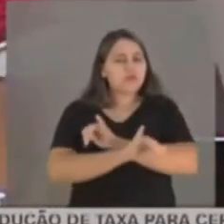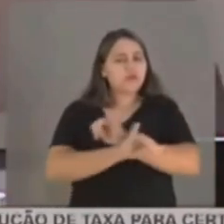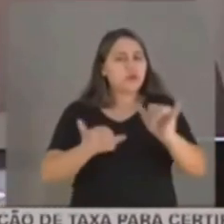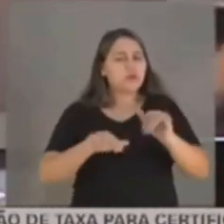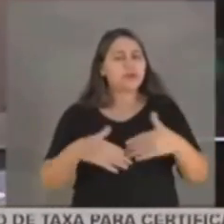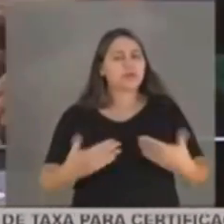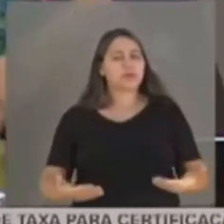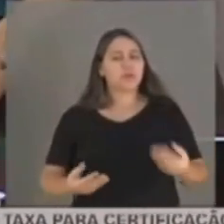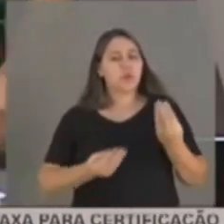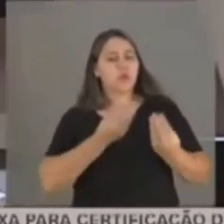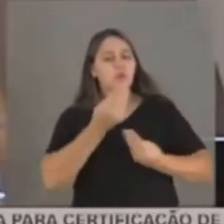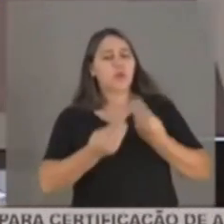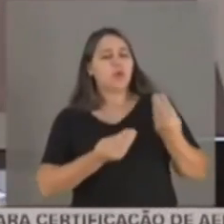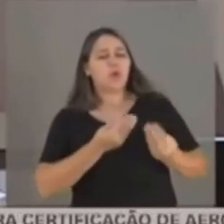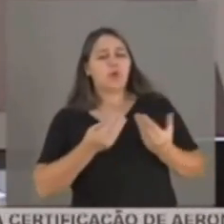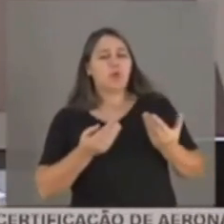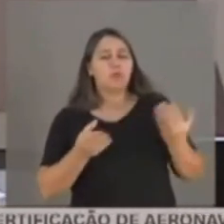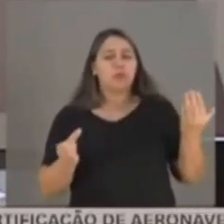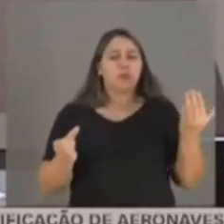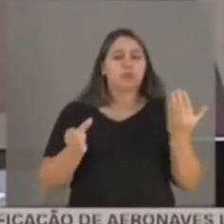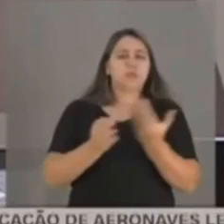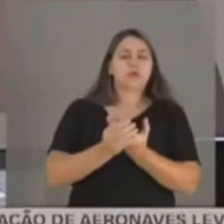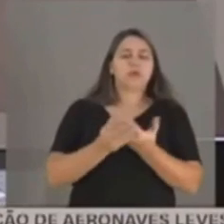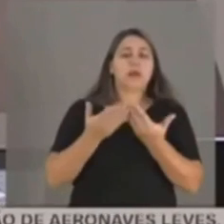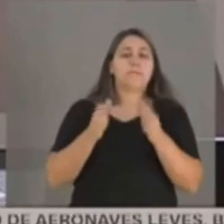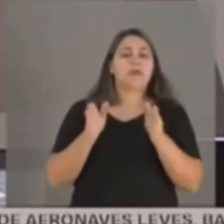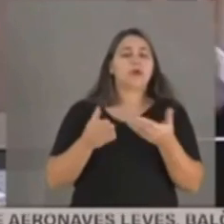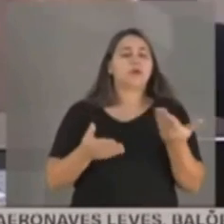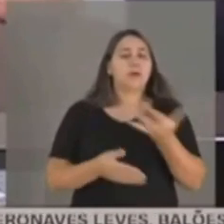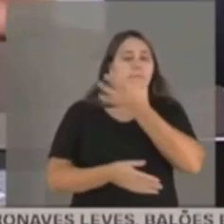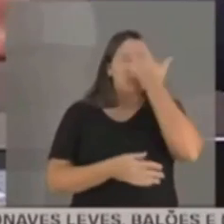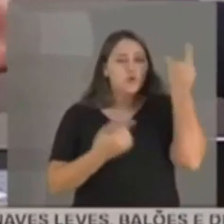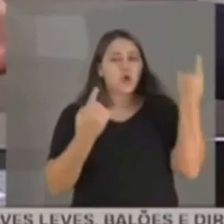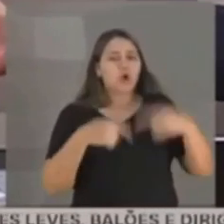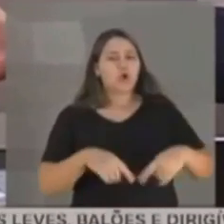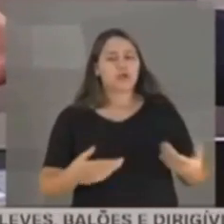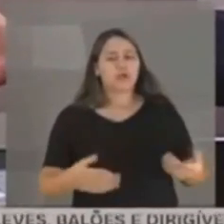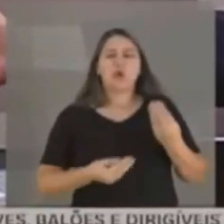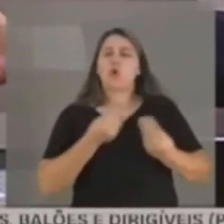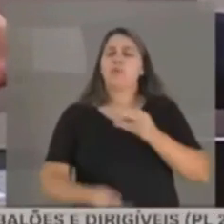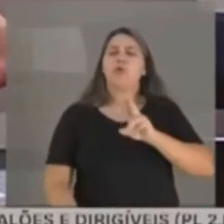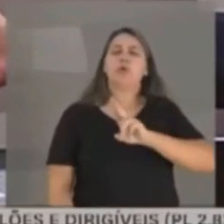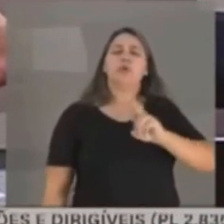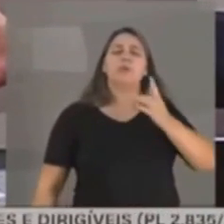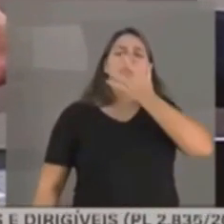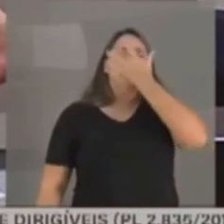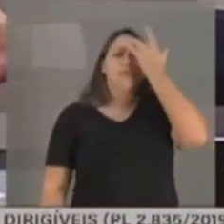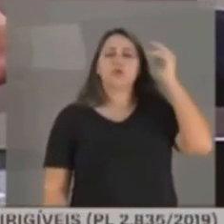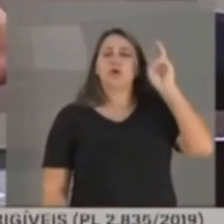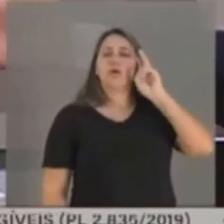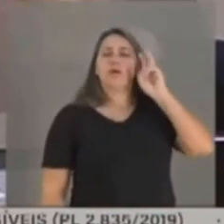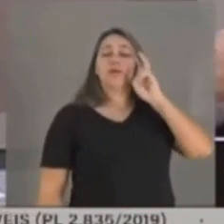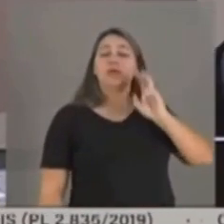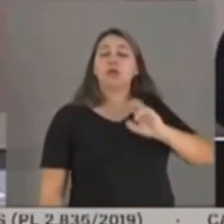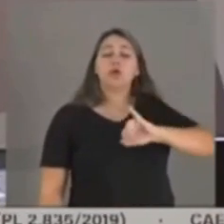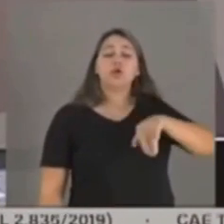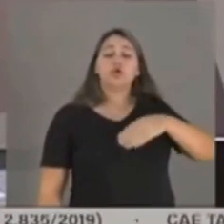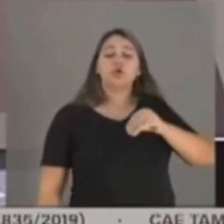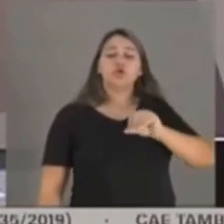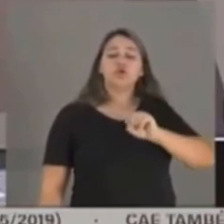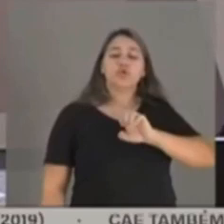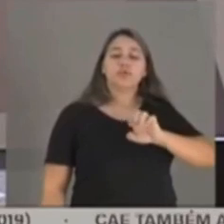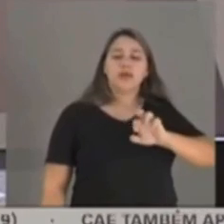Qual foi o procedimento aberto contra ele? Como era o nome daquele de quinta-feira, senador Randolfe? José Ricardo Santana.